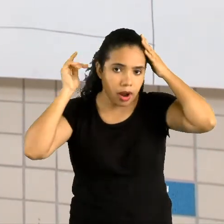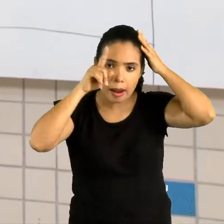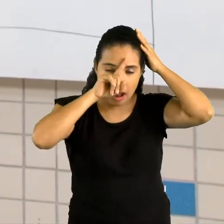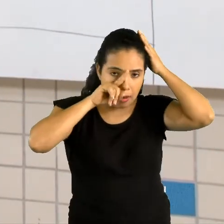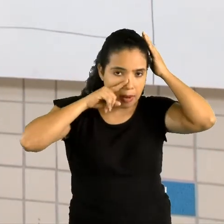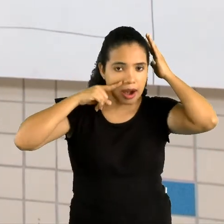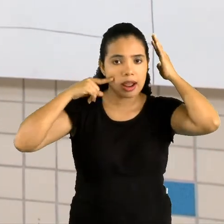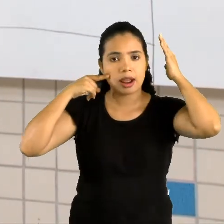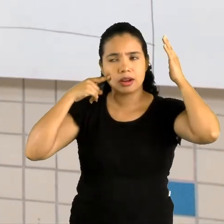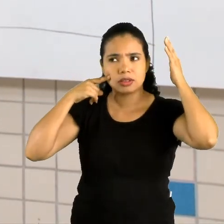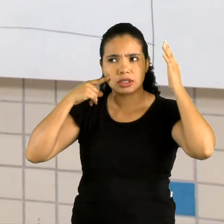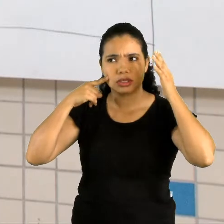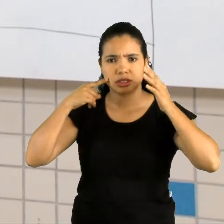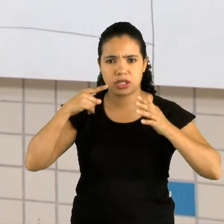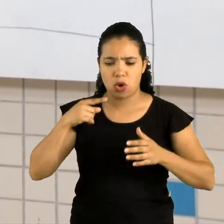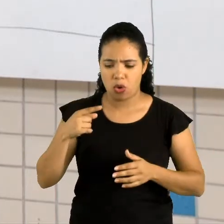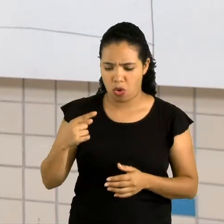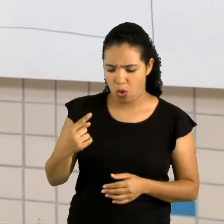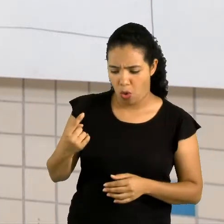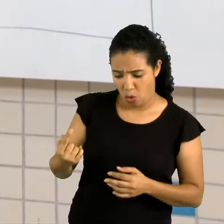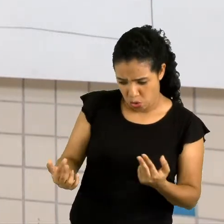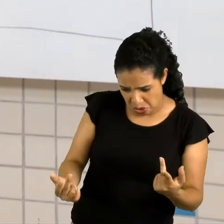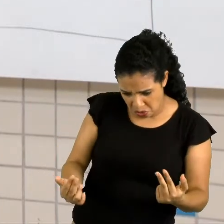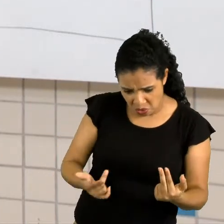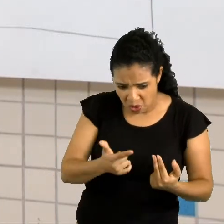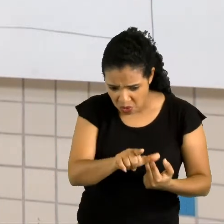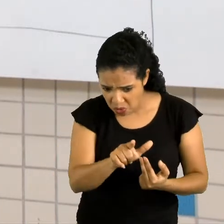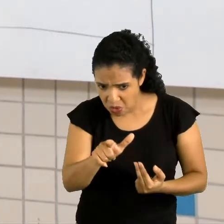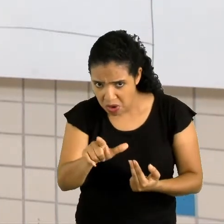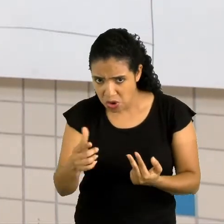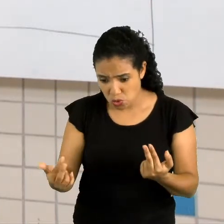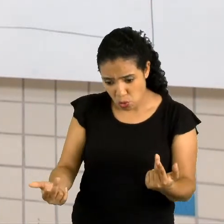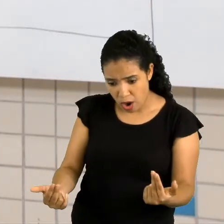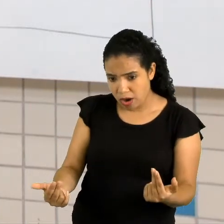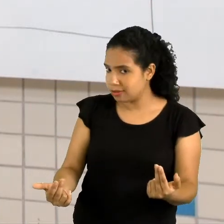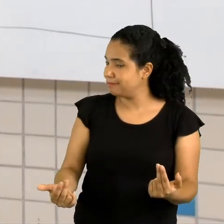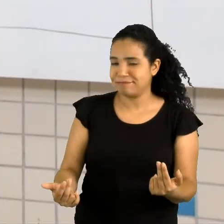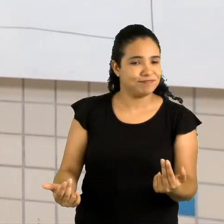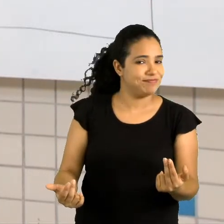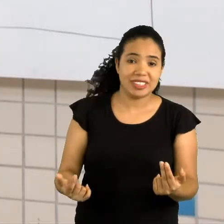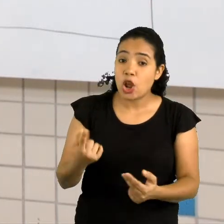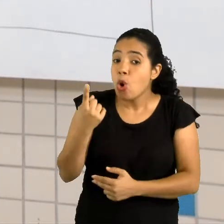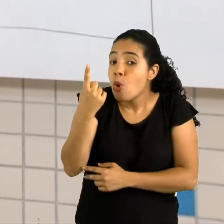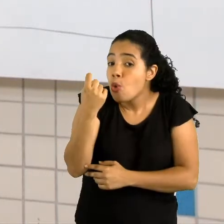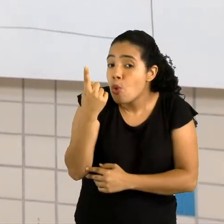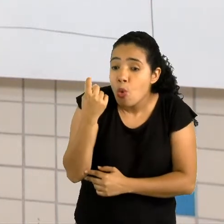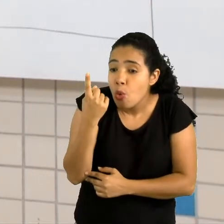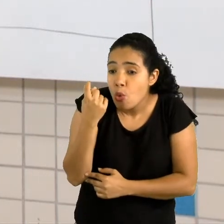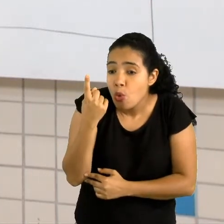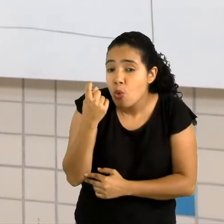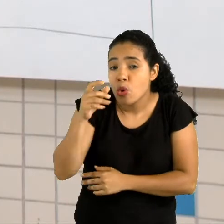Ela vai ser, não vai existir uma Mariana igual a ela. Ela é única. Então, ele é o quê?